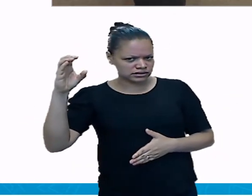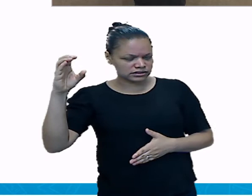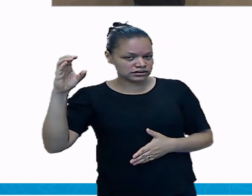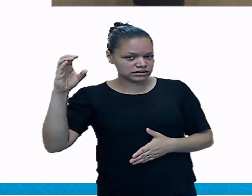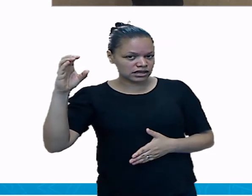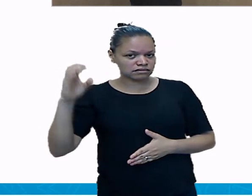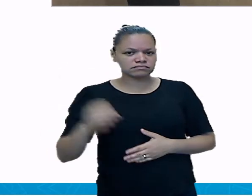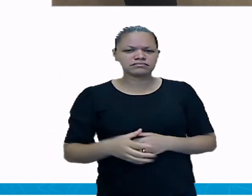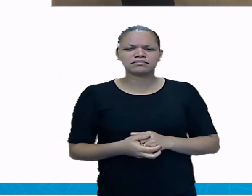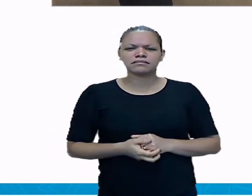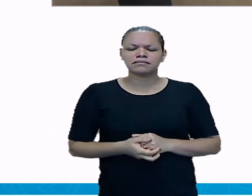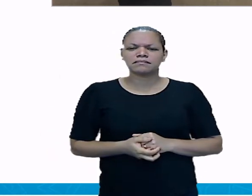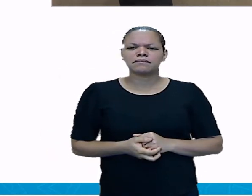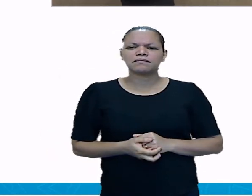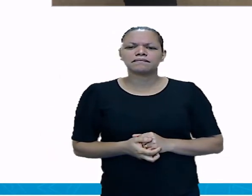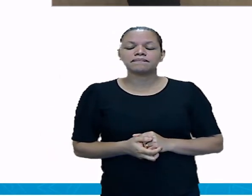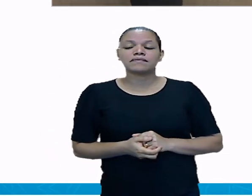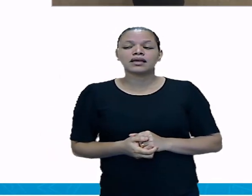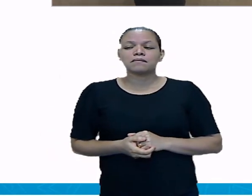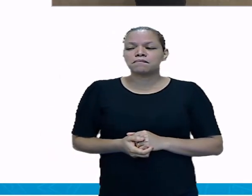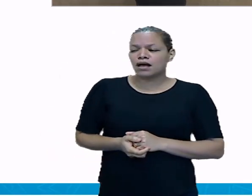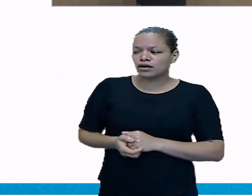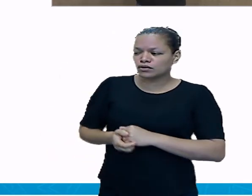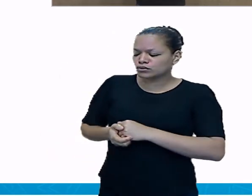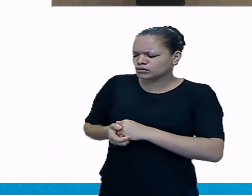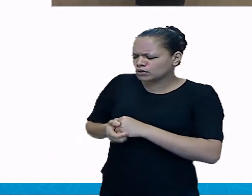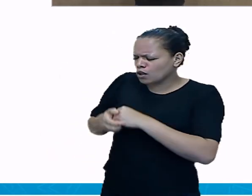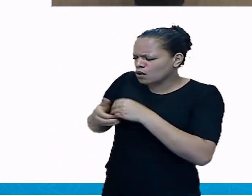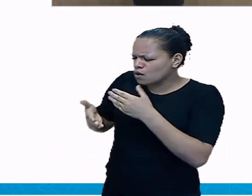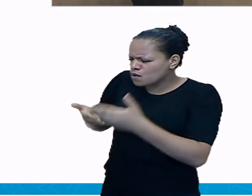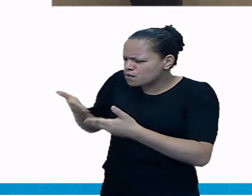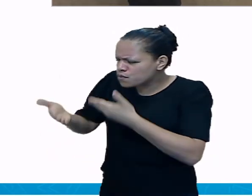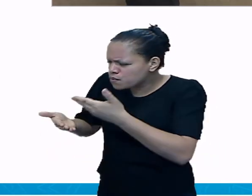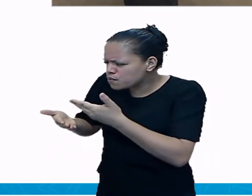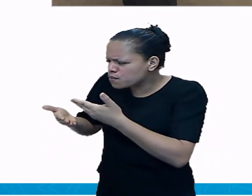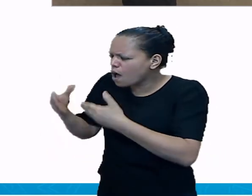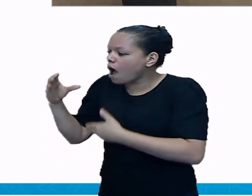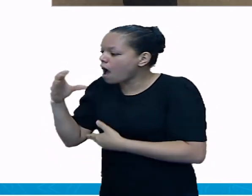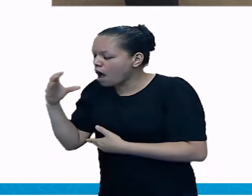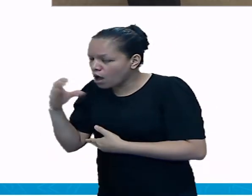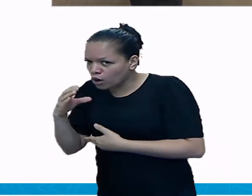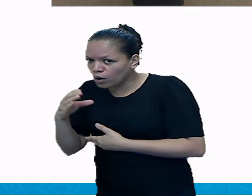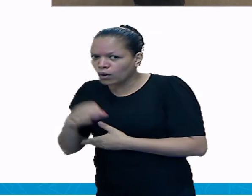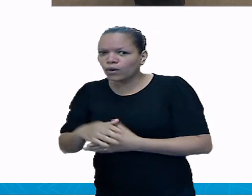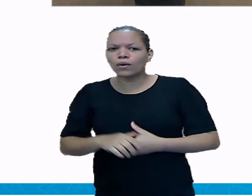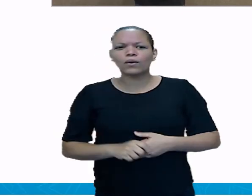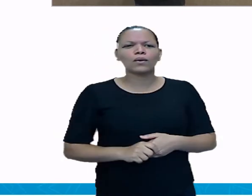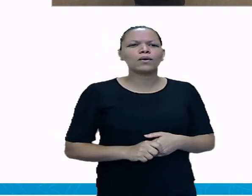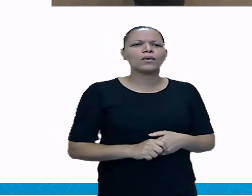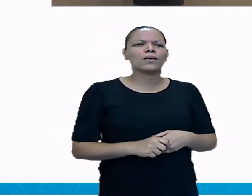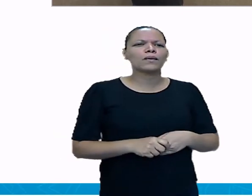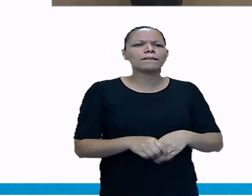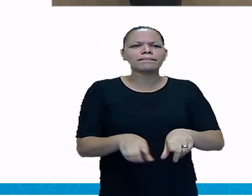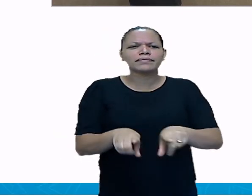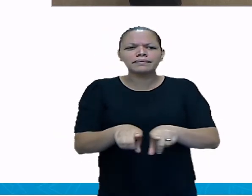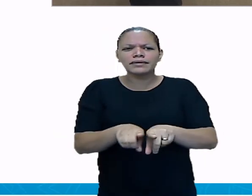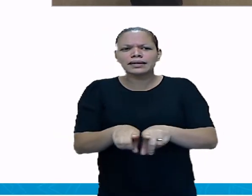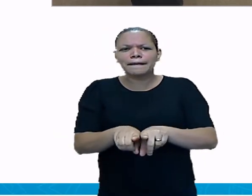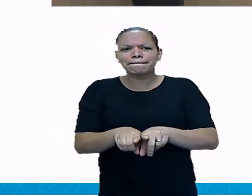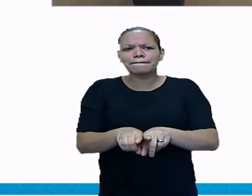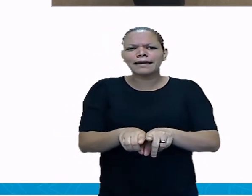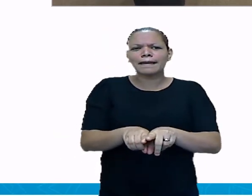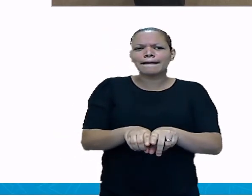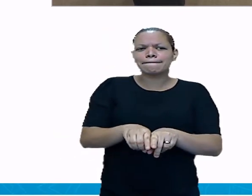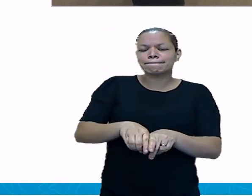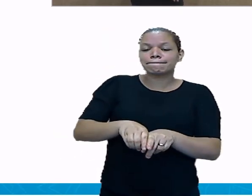calor e MC para os maus condutores de calor. Blusa de lã, ela é um